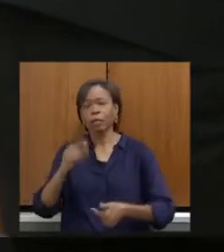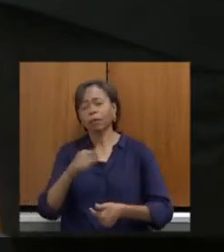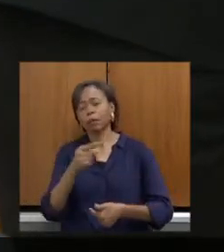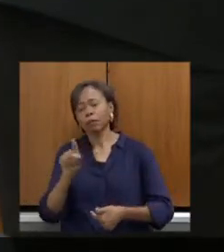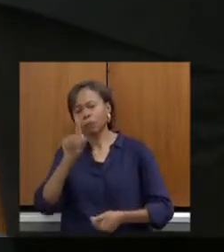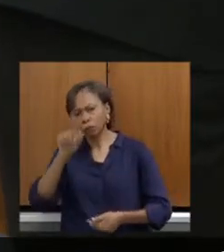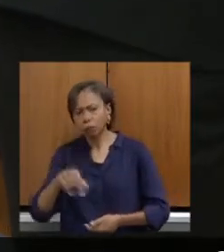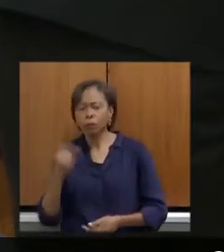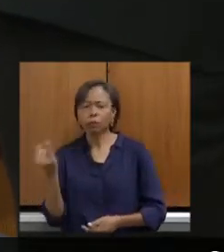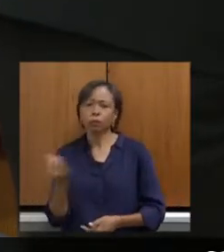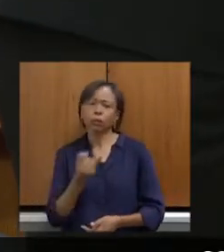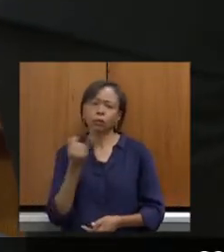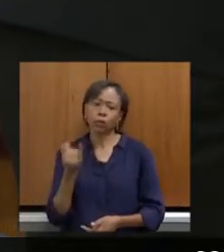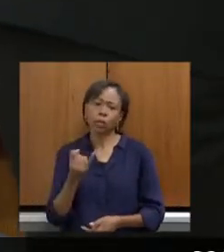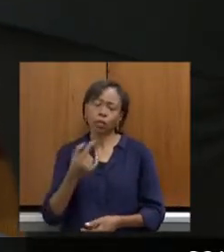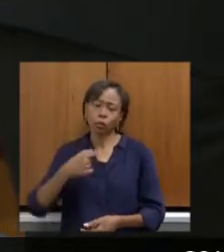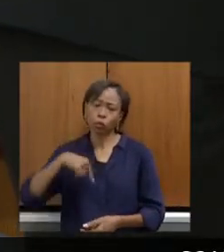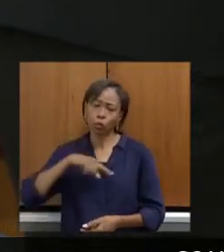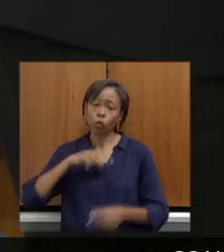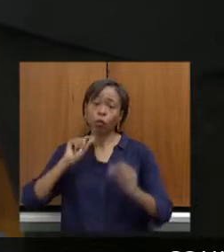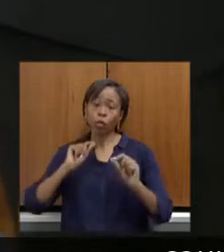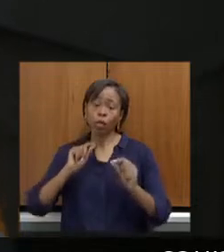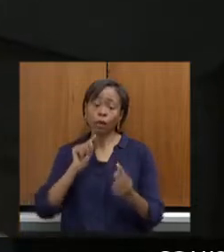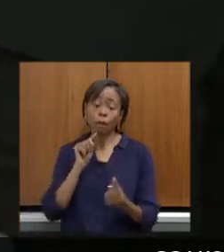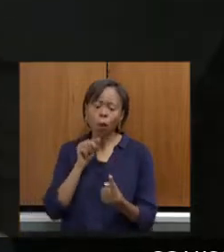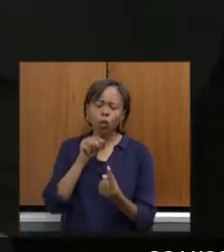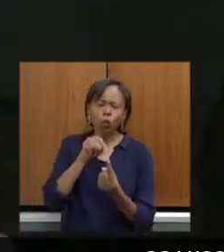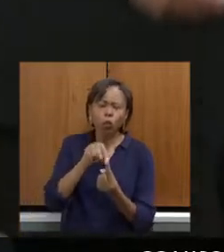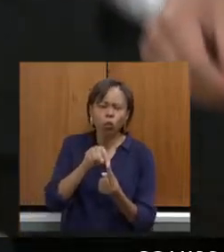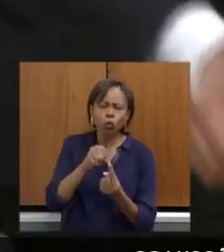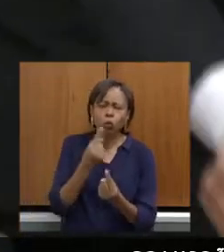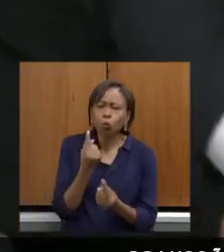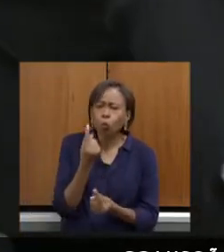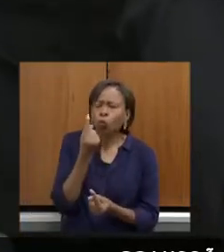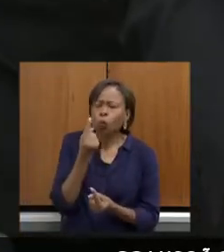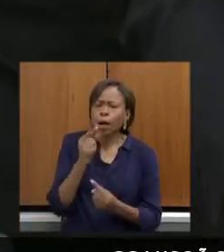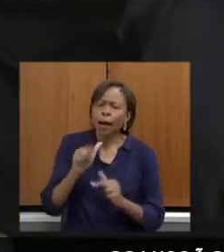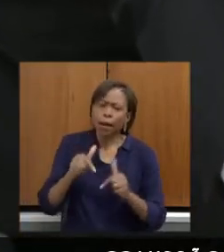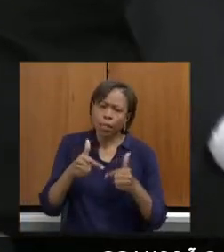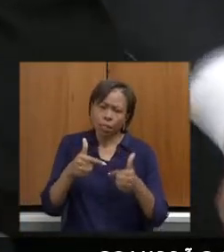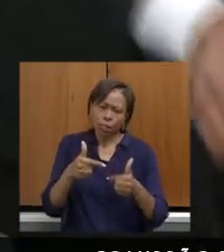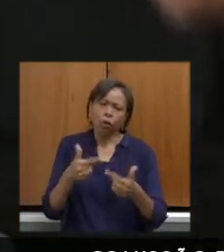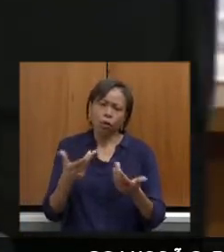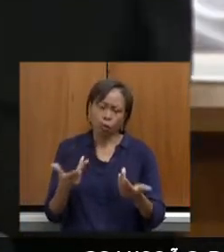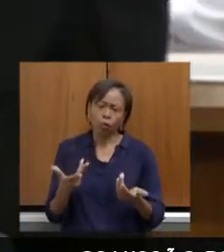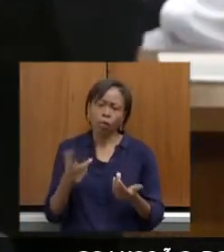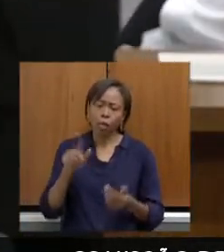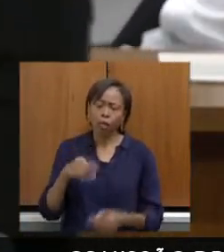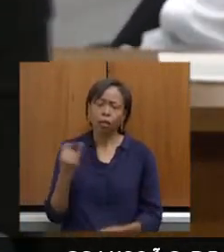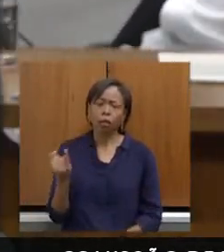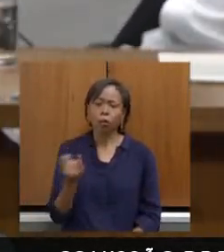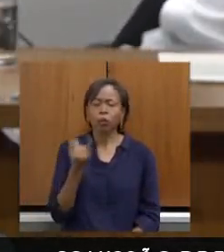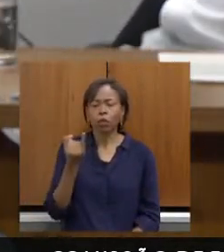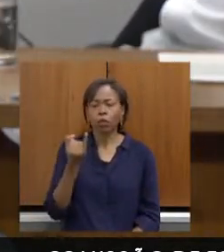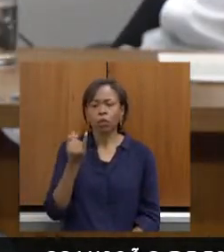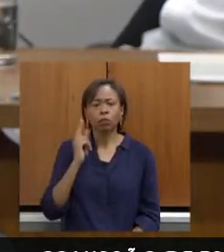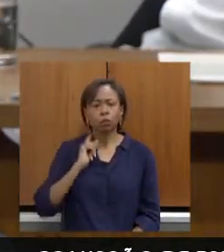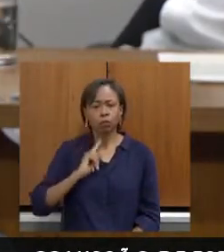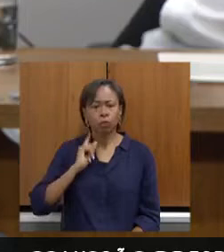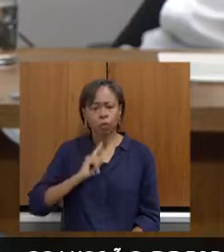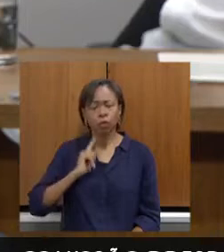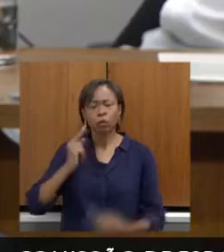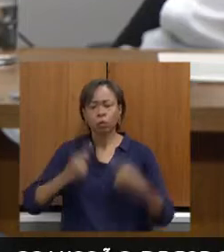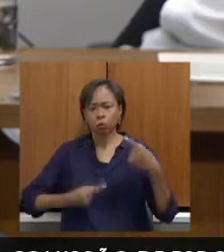permite que a gente possa se debruçar para uma ação específica que é muito relevante para a política pública de esporte no nosso Estado. Então,